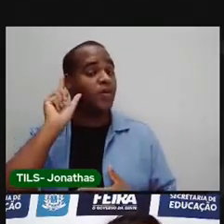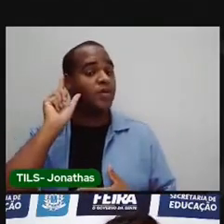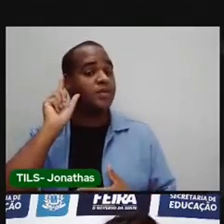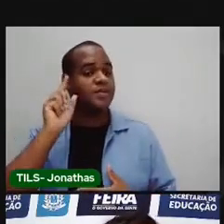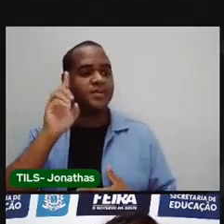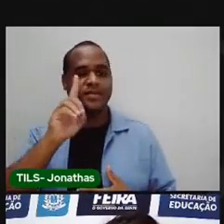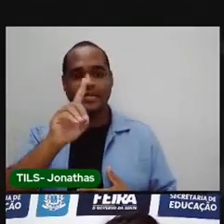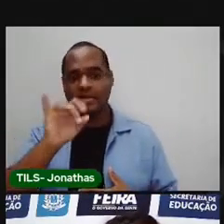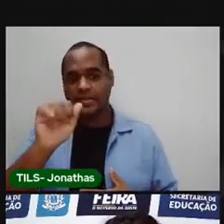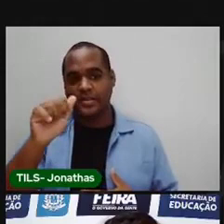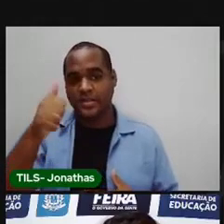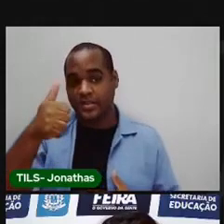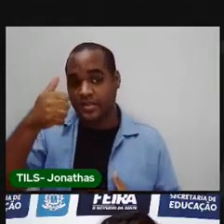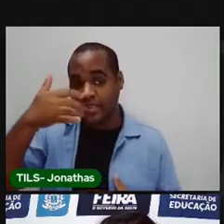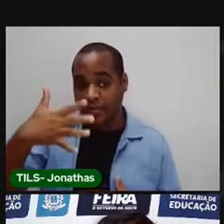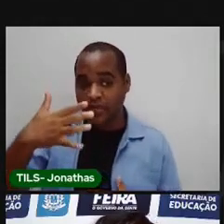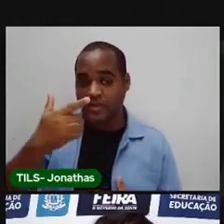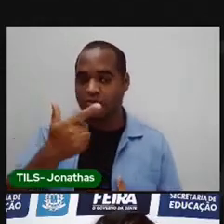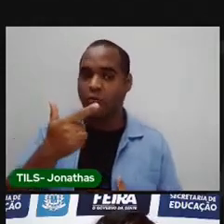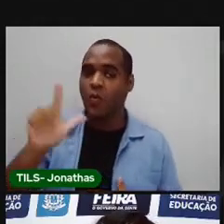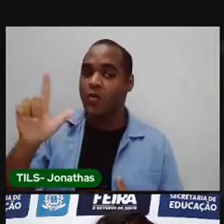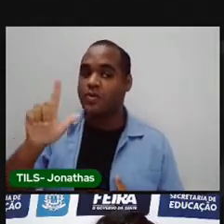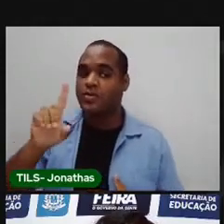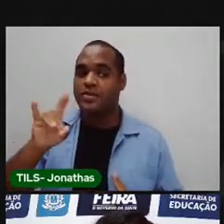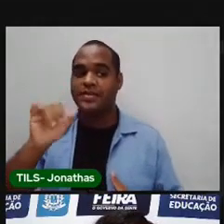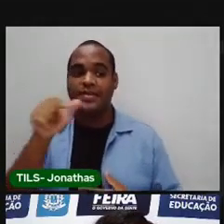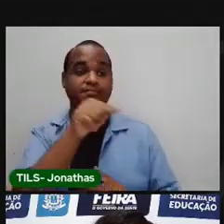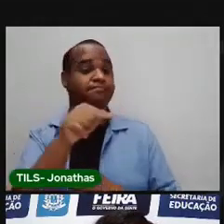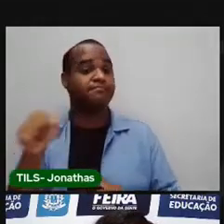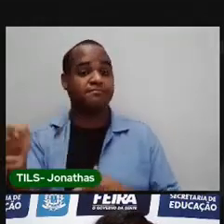dia 14, foi qual dia da semana?